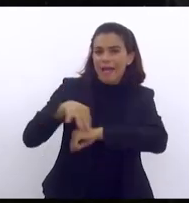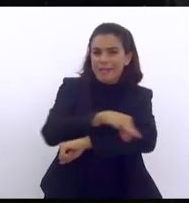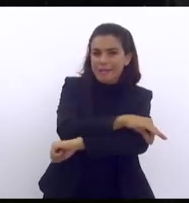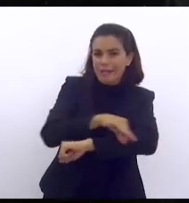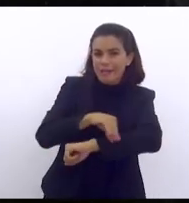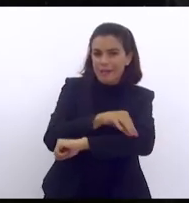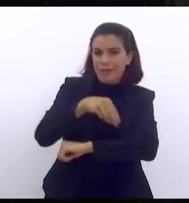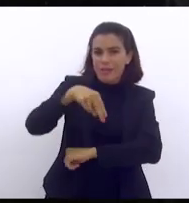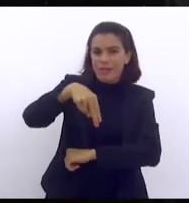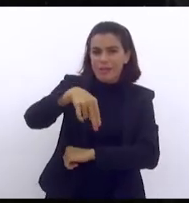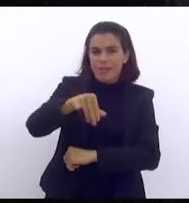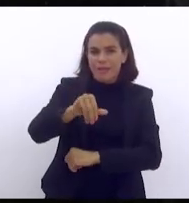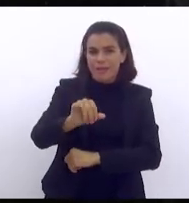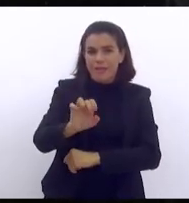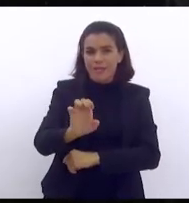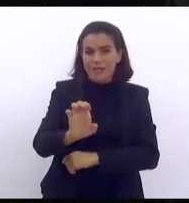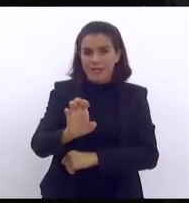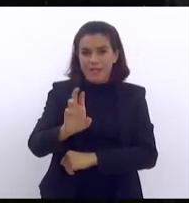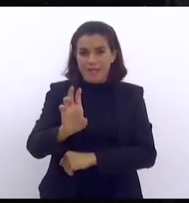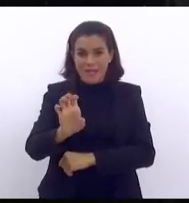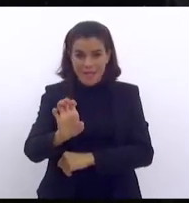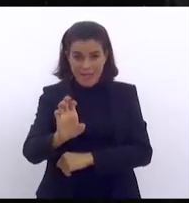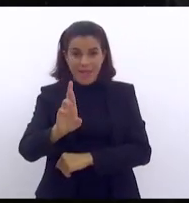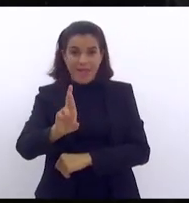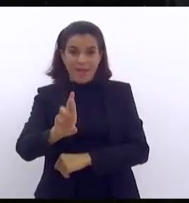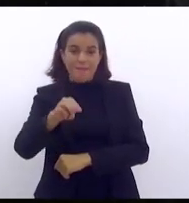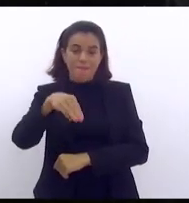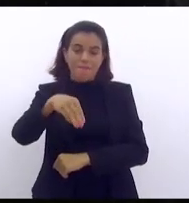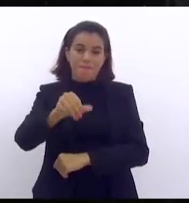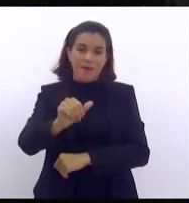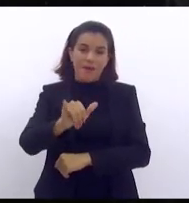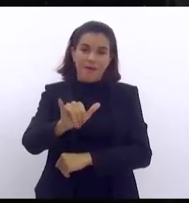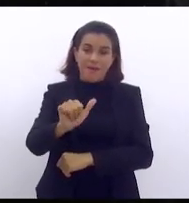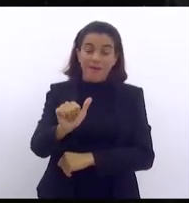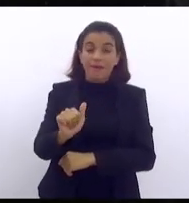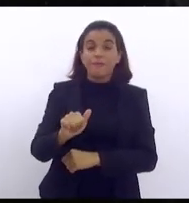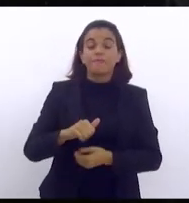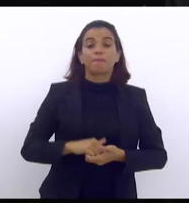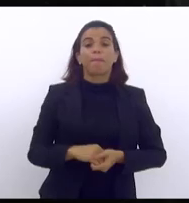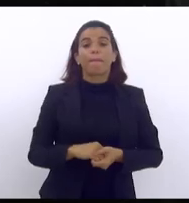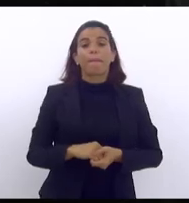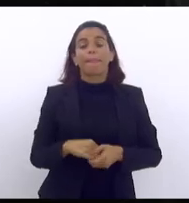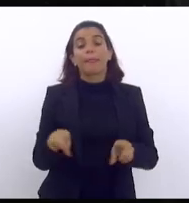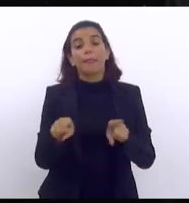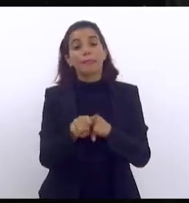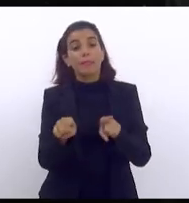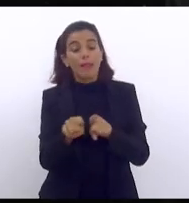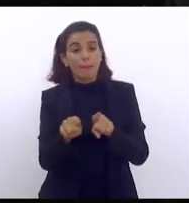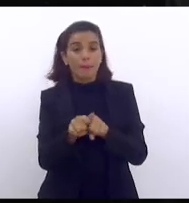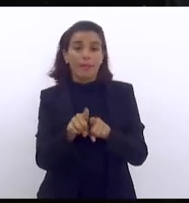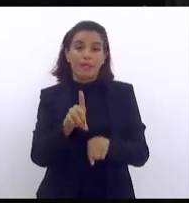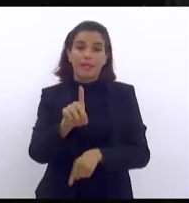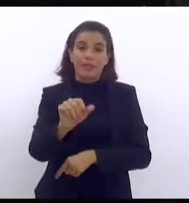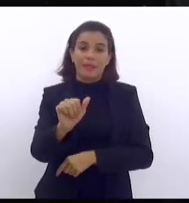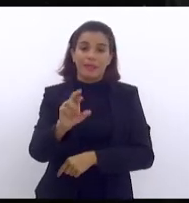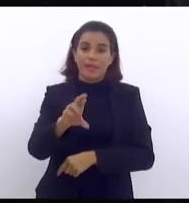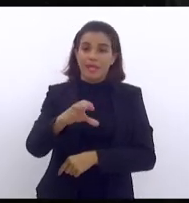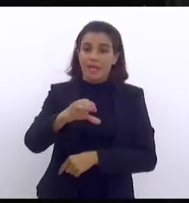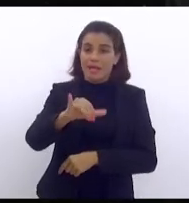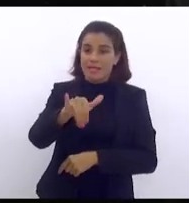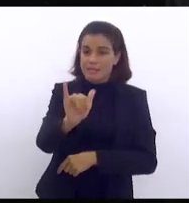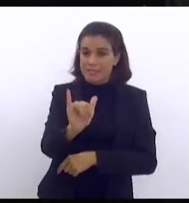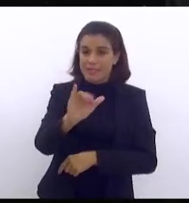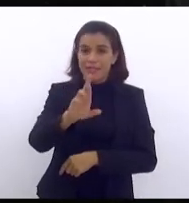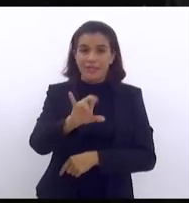também uma obra coordenada pelo professor Dacir Ribeiro porque na índice safa dos grandes eventos que não era